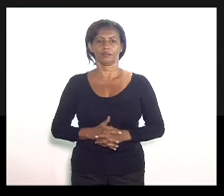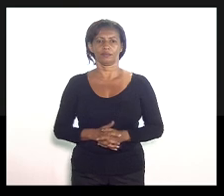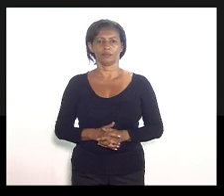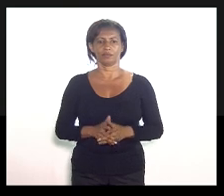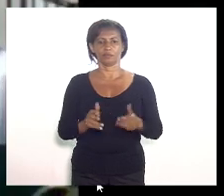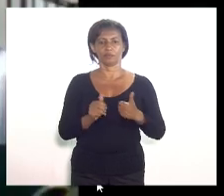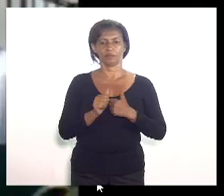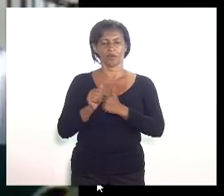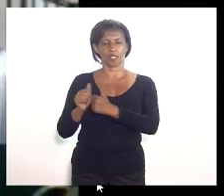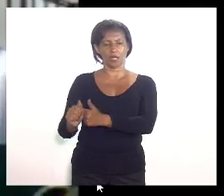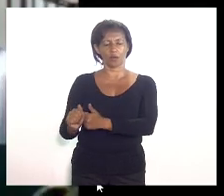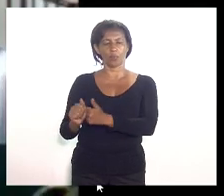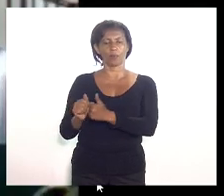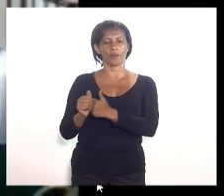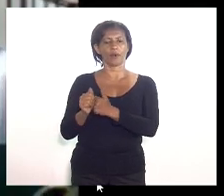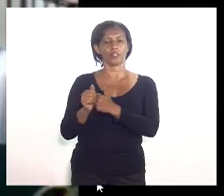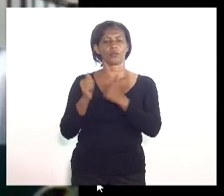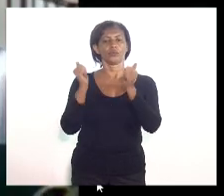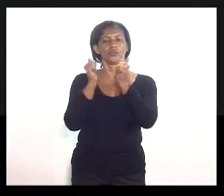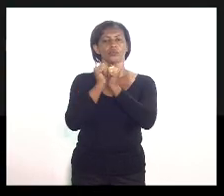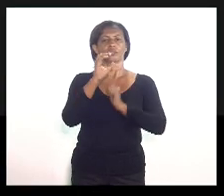Acompanha o parecer da CCJ, Presidente.